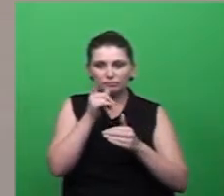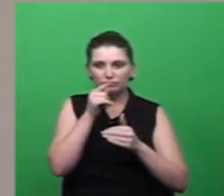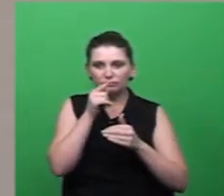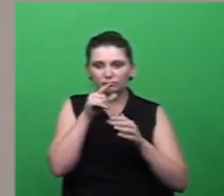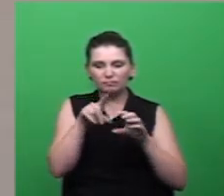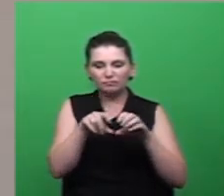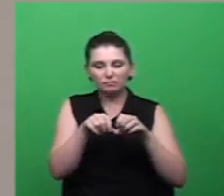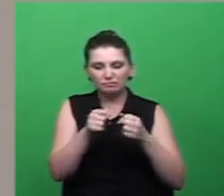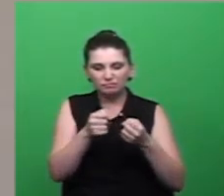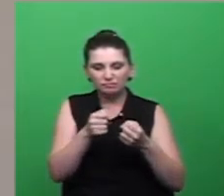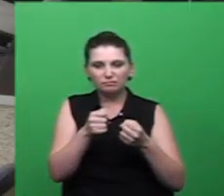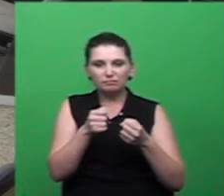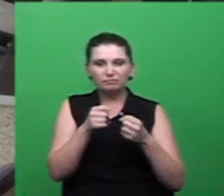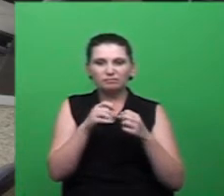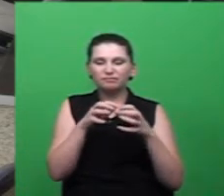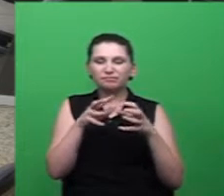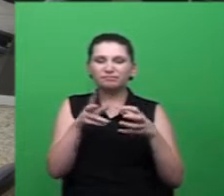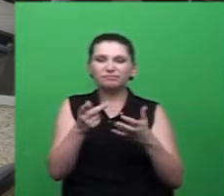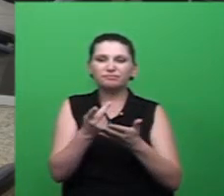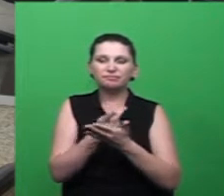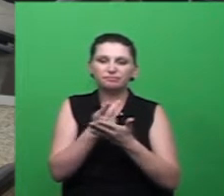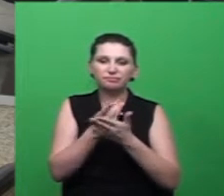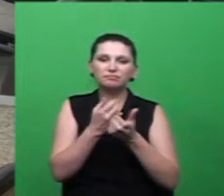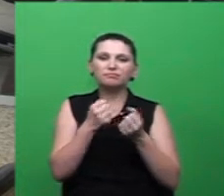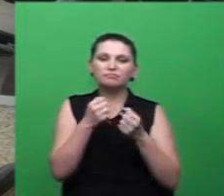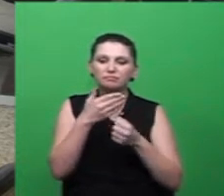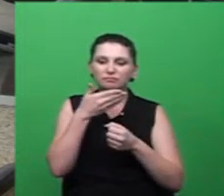vidros, melhorias no próprio,